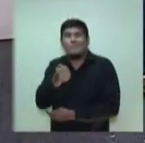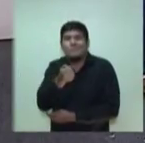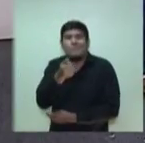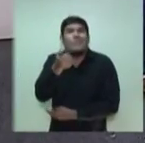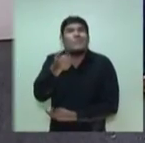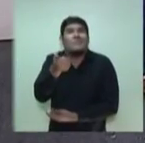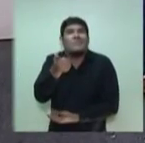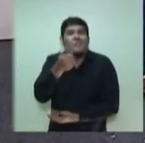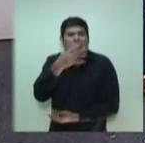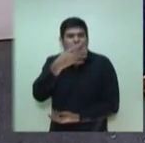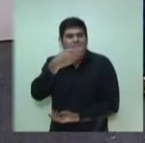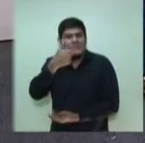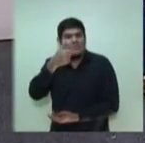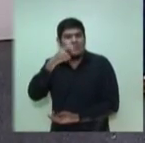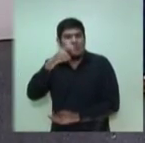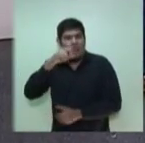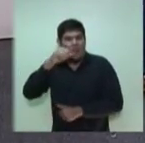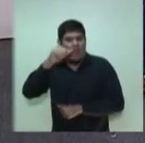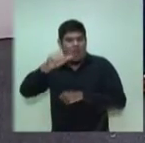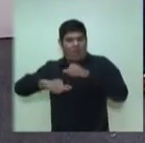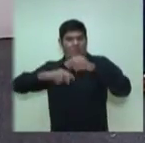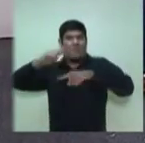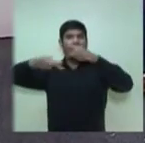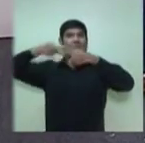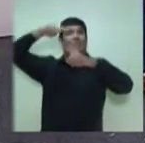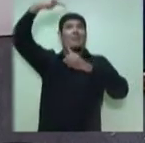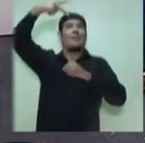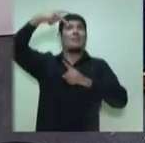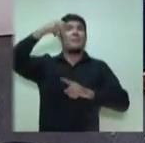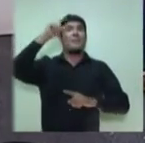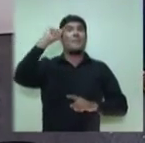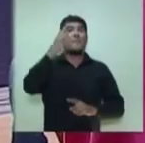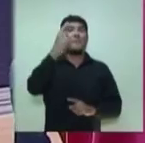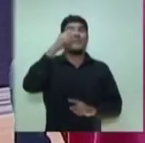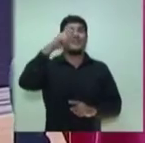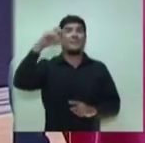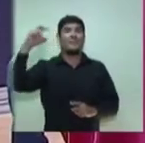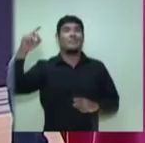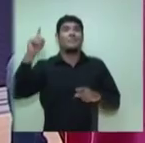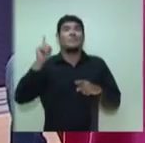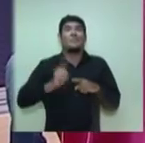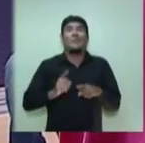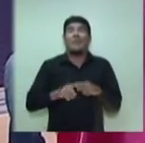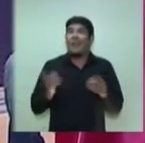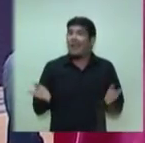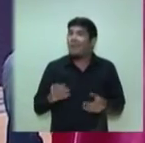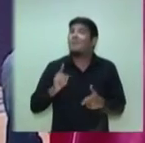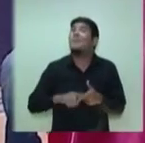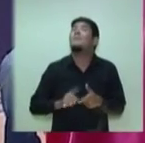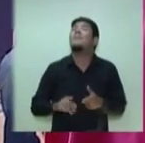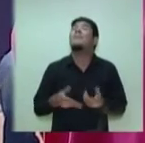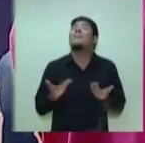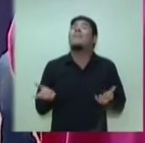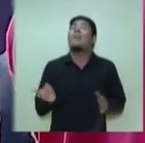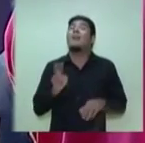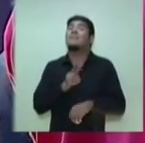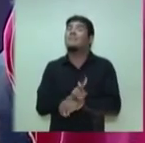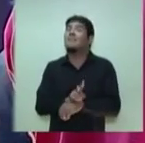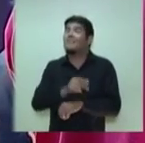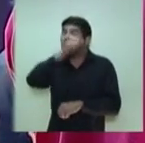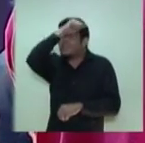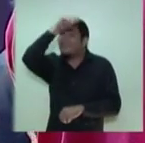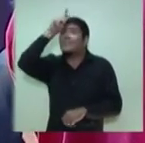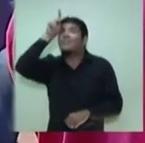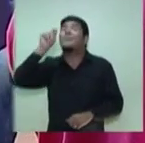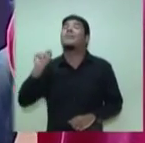425 para 1.500 guardas municipais. Por quê? Hoje, um dos graves problemas da segurança pública que a Prefeitura pode